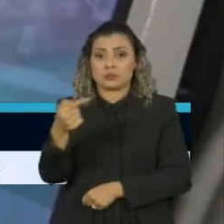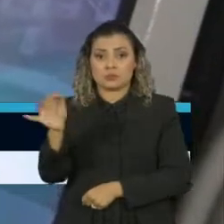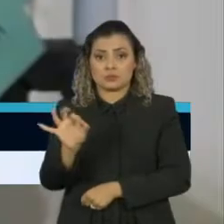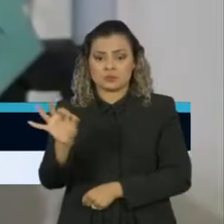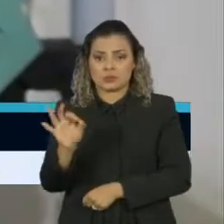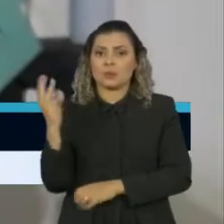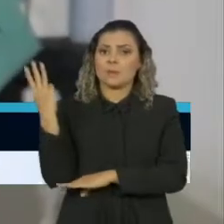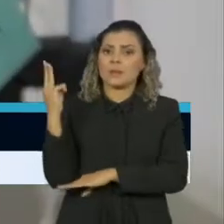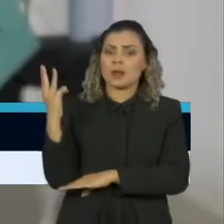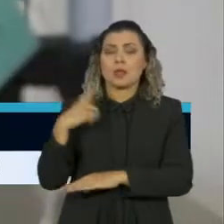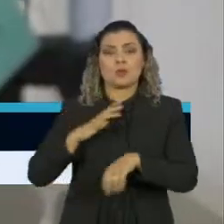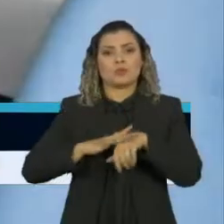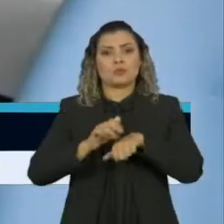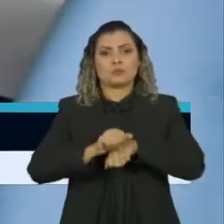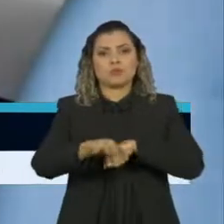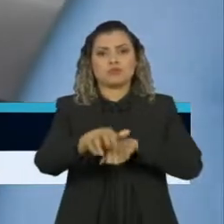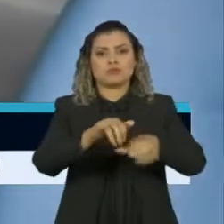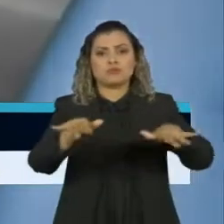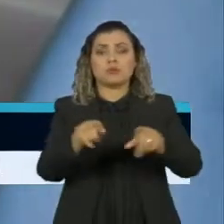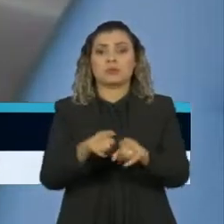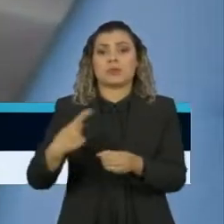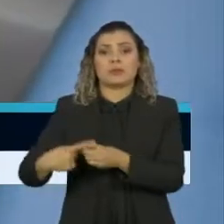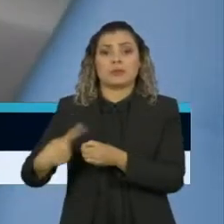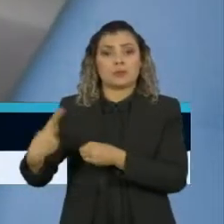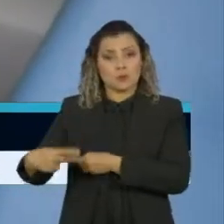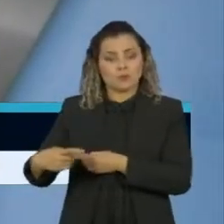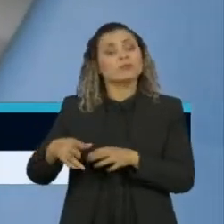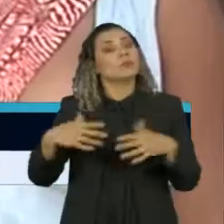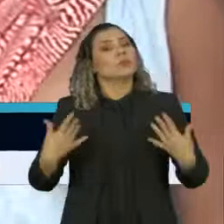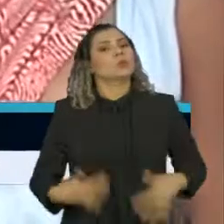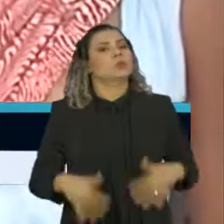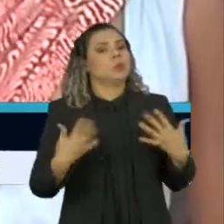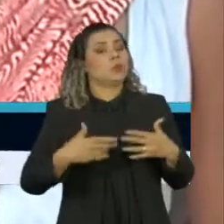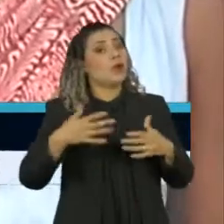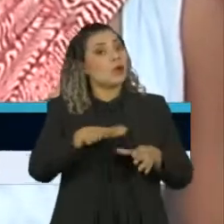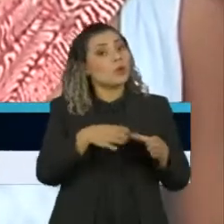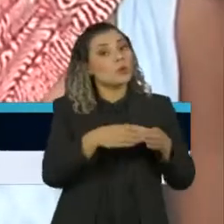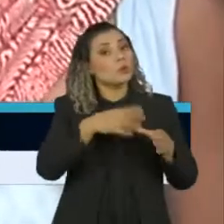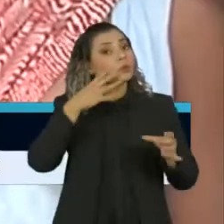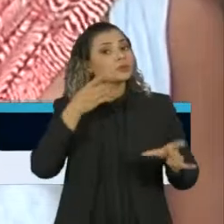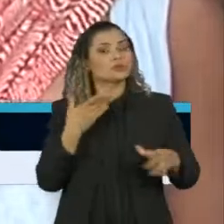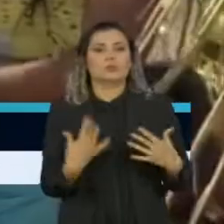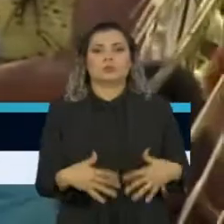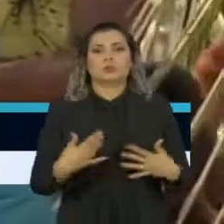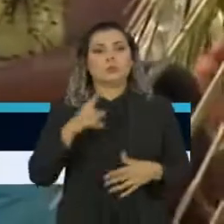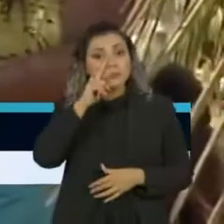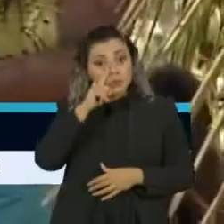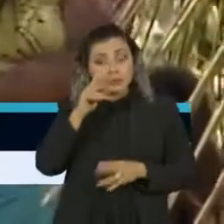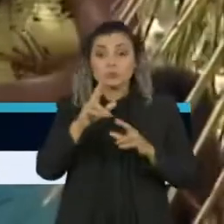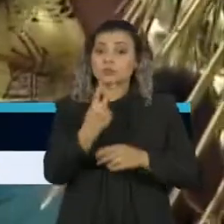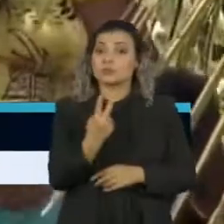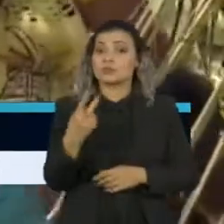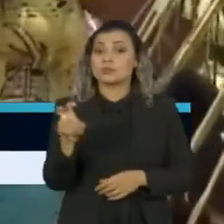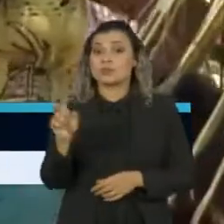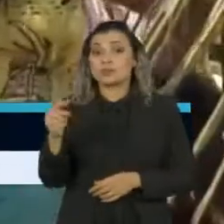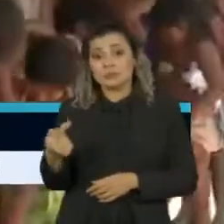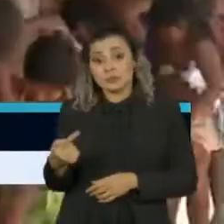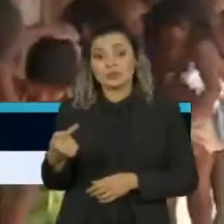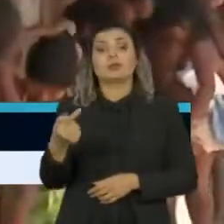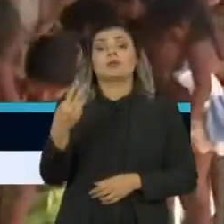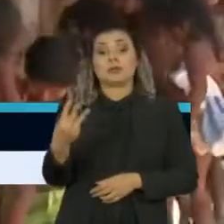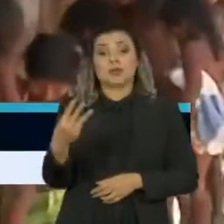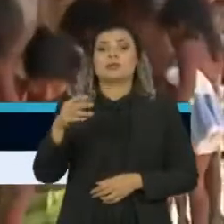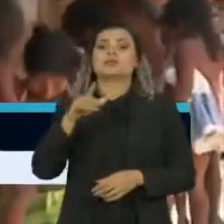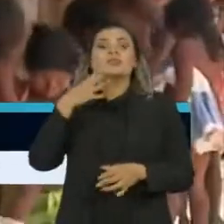Maranhão, a doença avança em direção ao interior e ameaça as comunidades indígenas. 253 índios já testaram